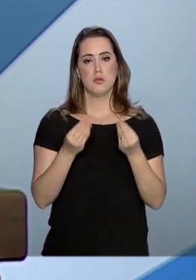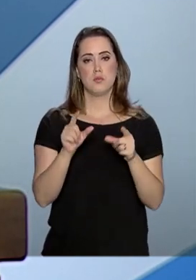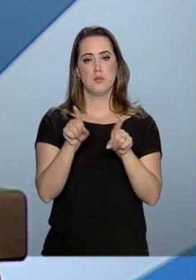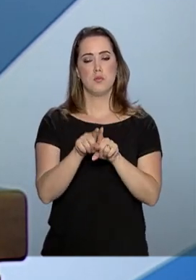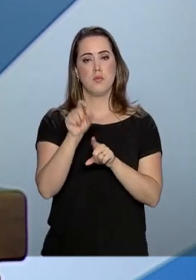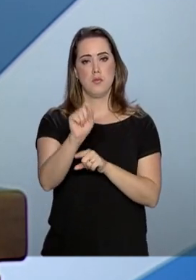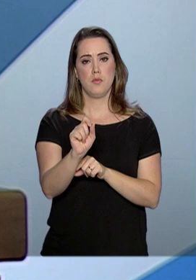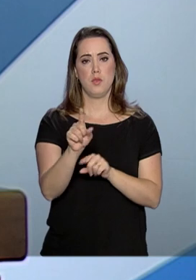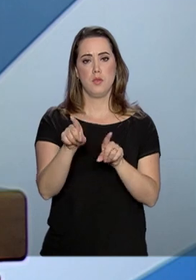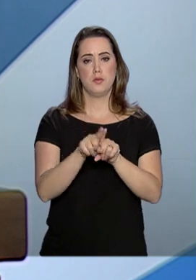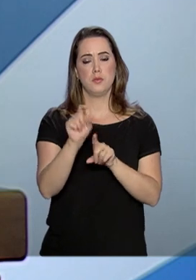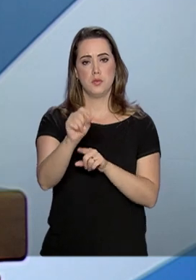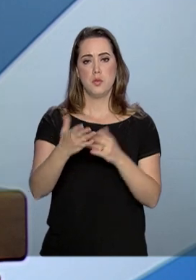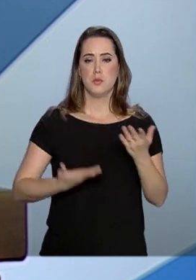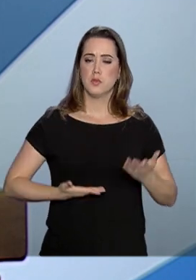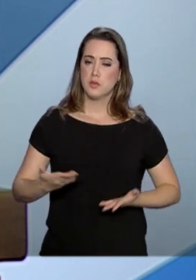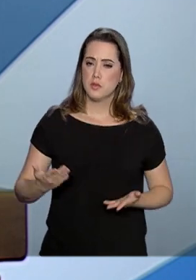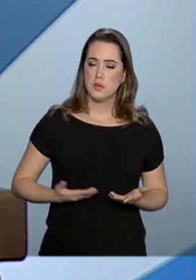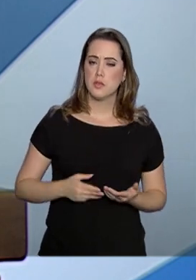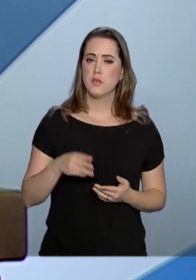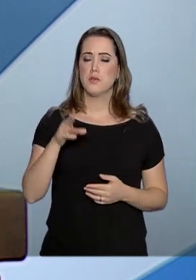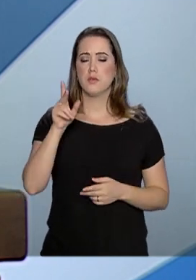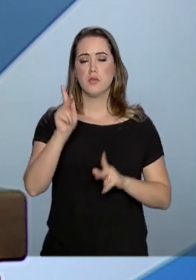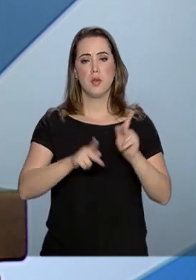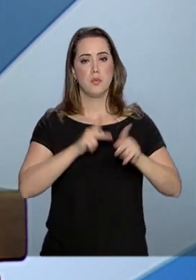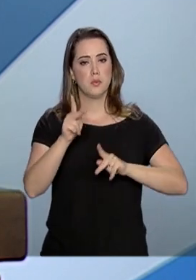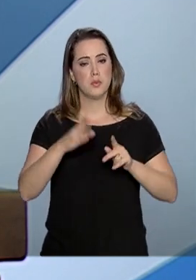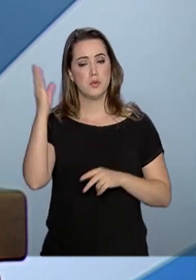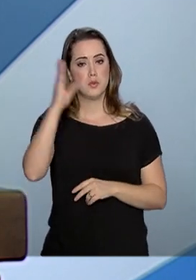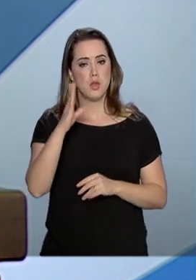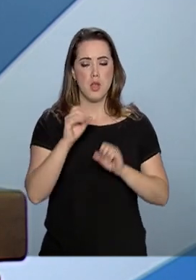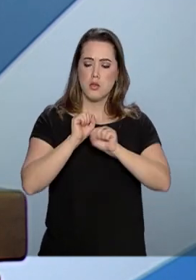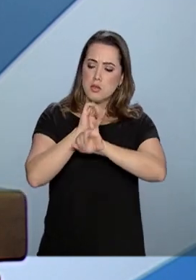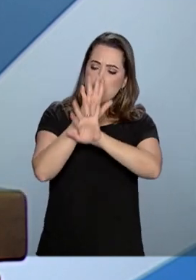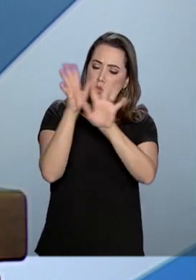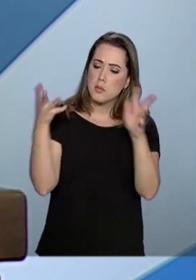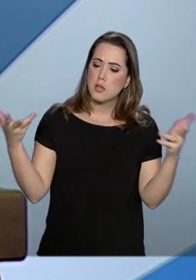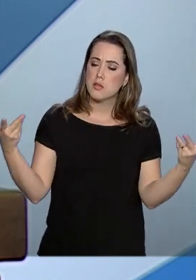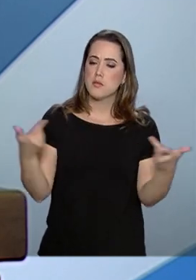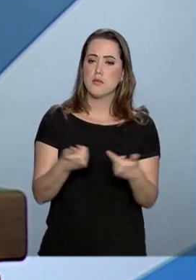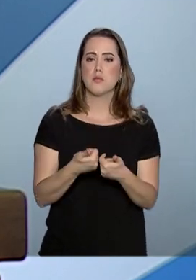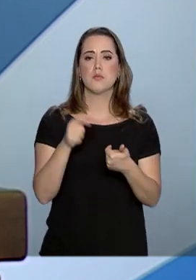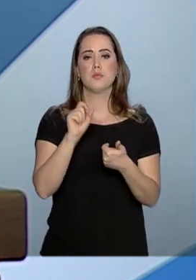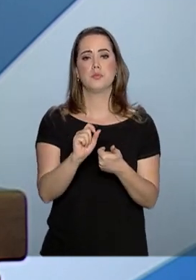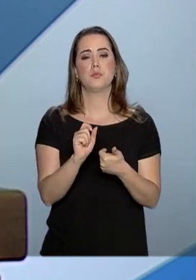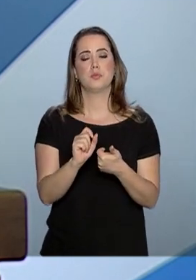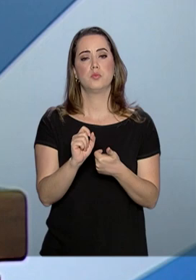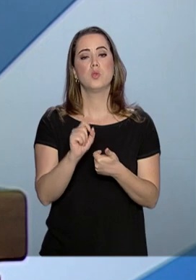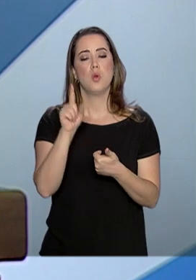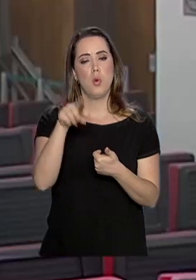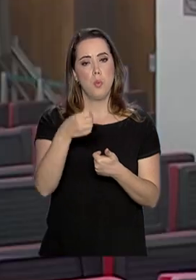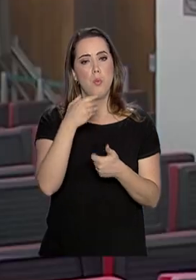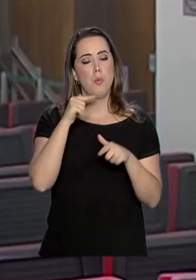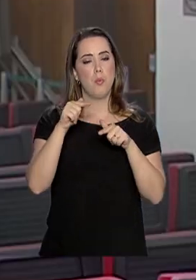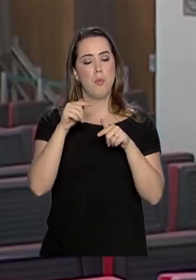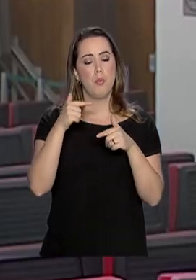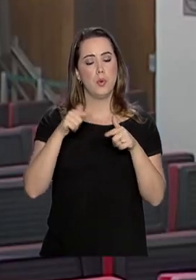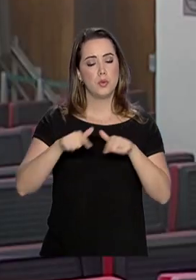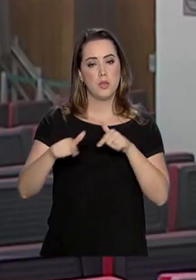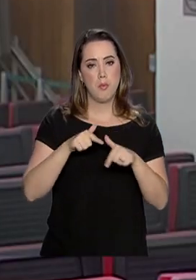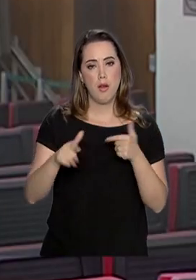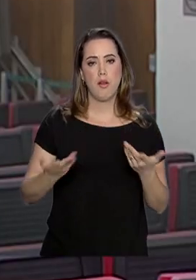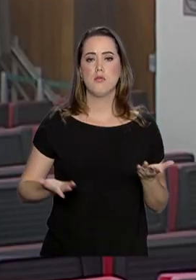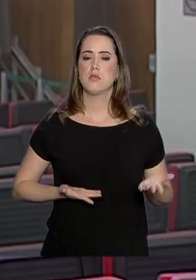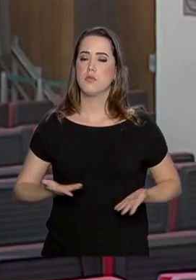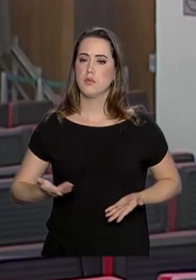servir a população brasileira melhor. Transparência, eficiência, um bom serviço. O ministro